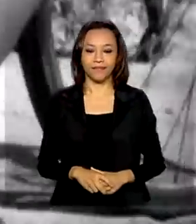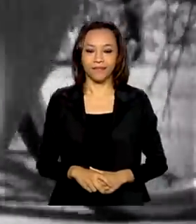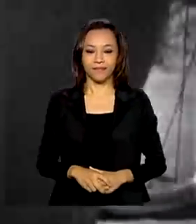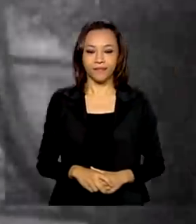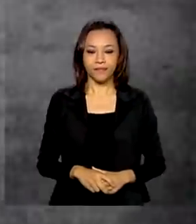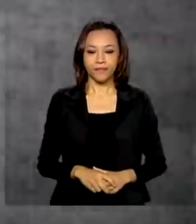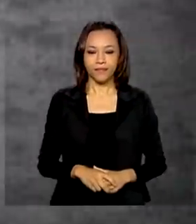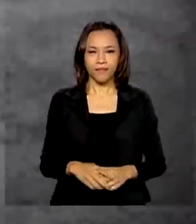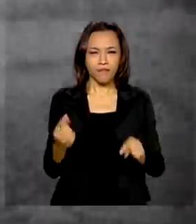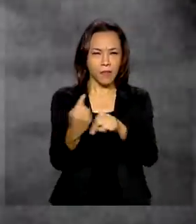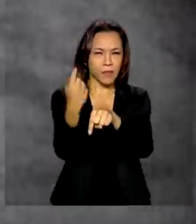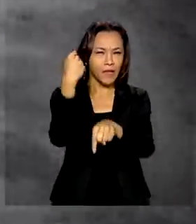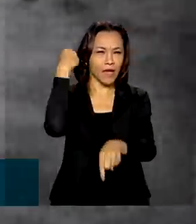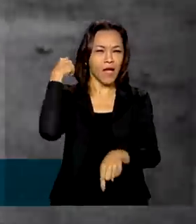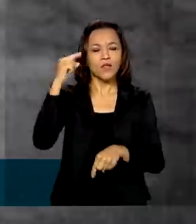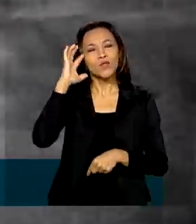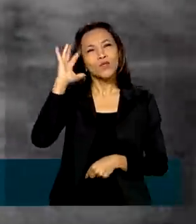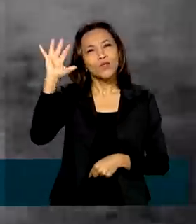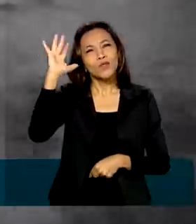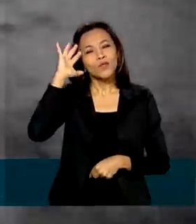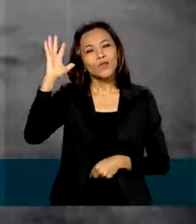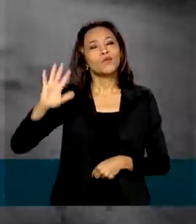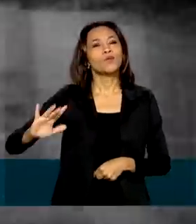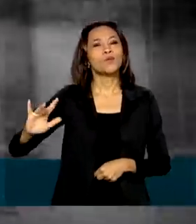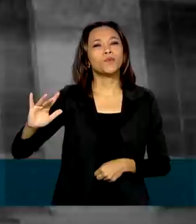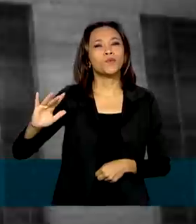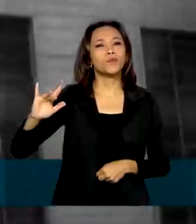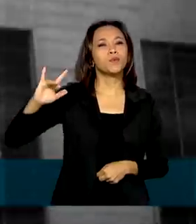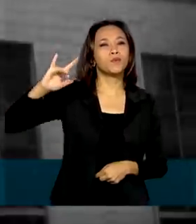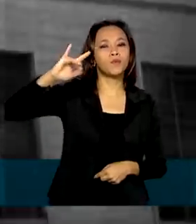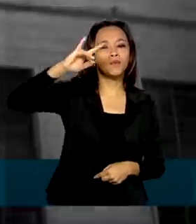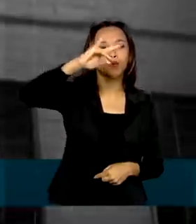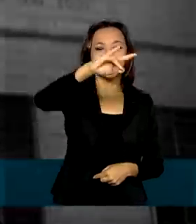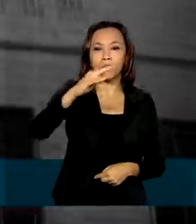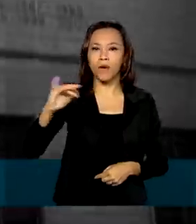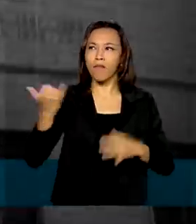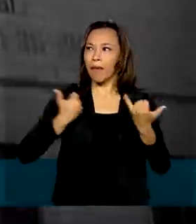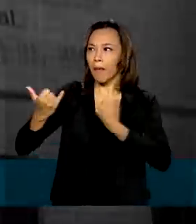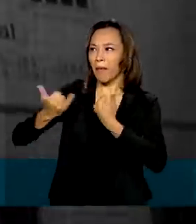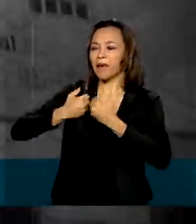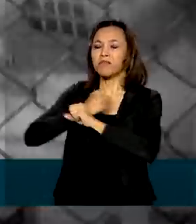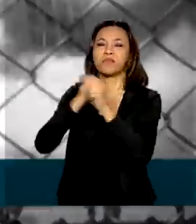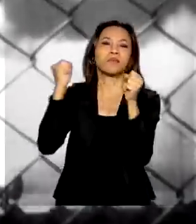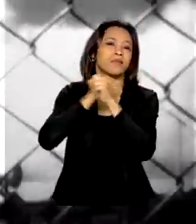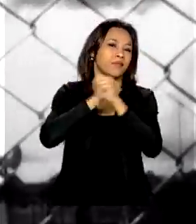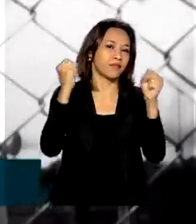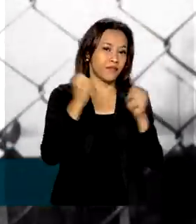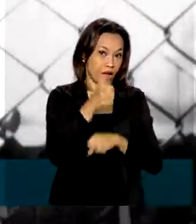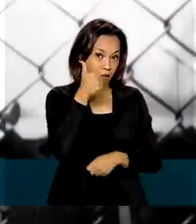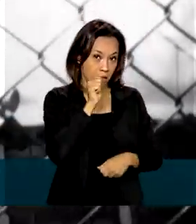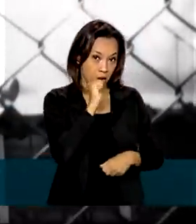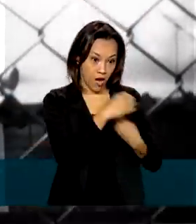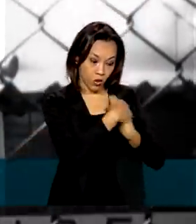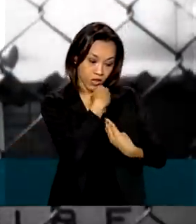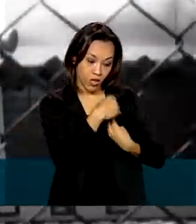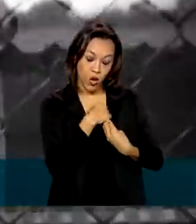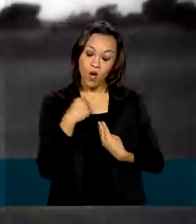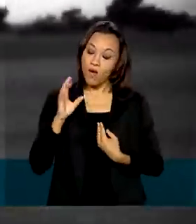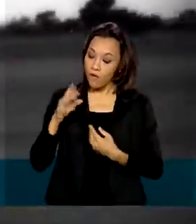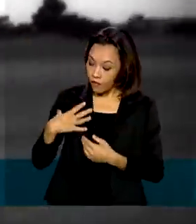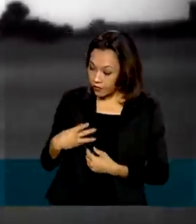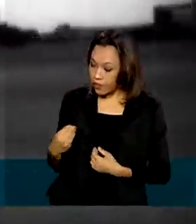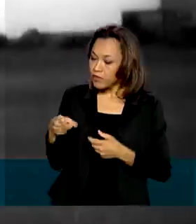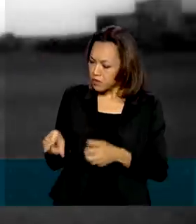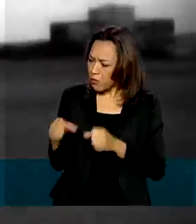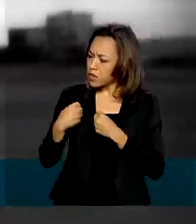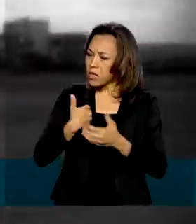No início, era o sonho de voar. Muitos diziam que era impossível. Minha mãe aconselhou. Filho, você pode ser o